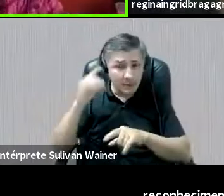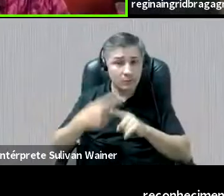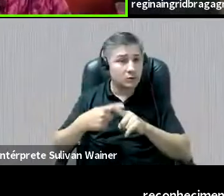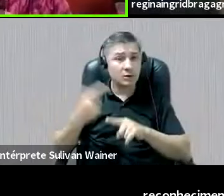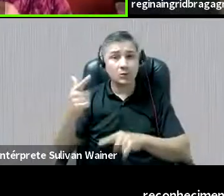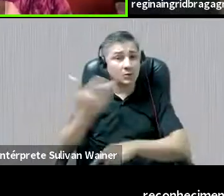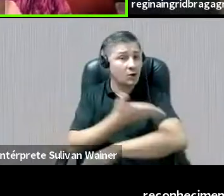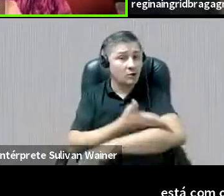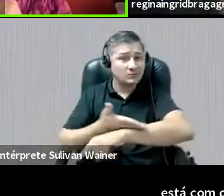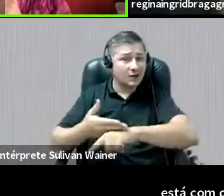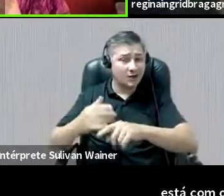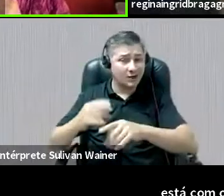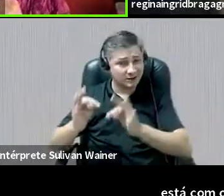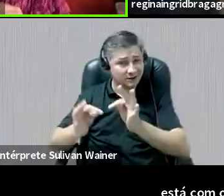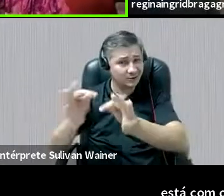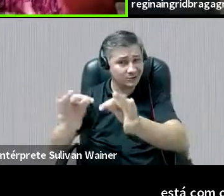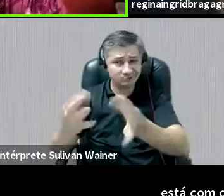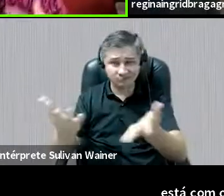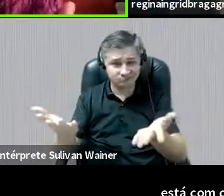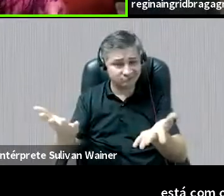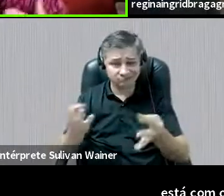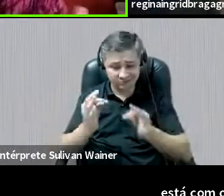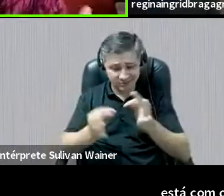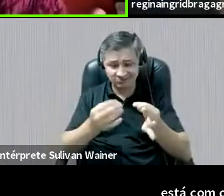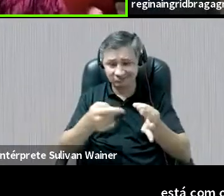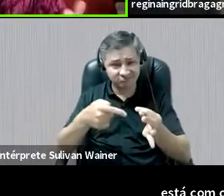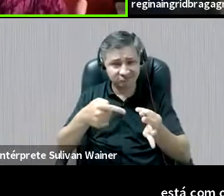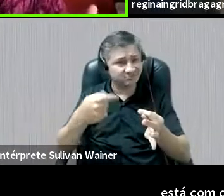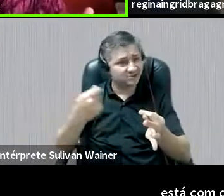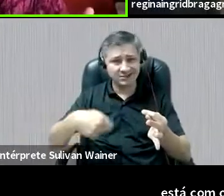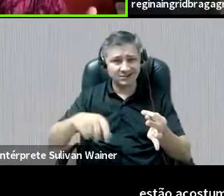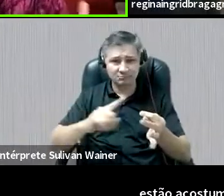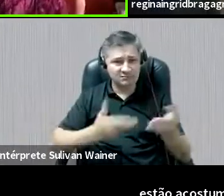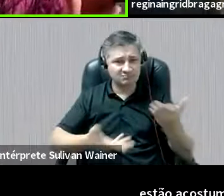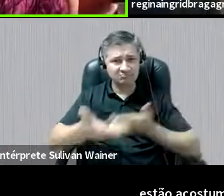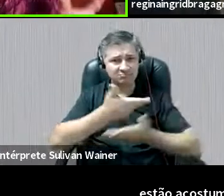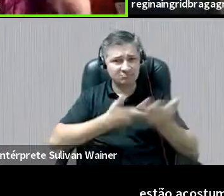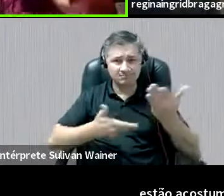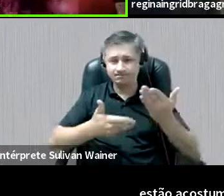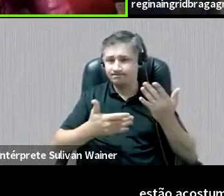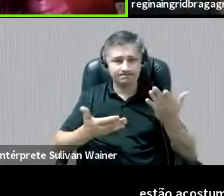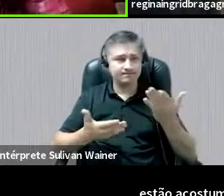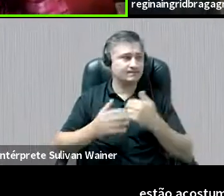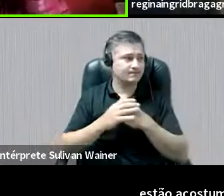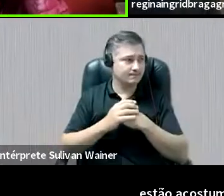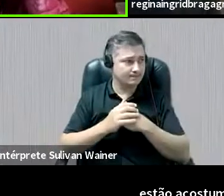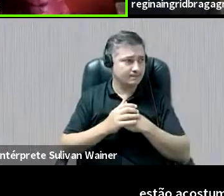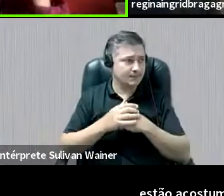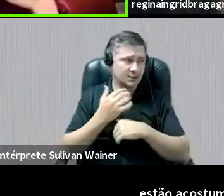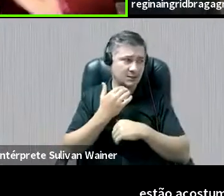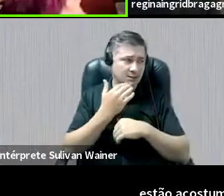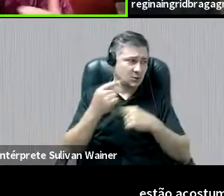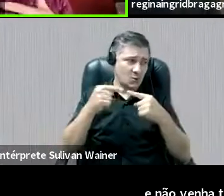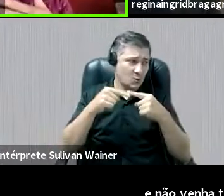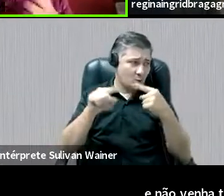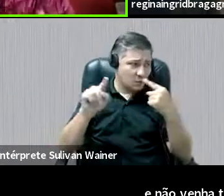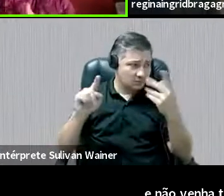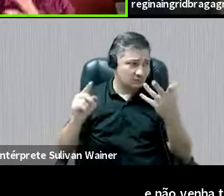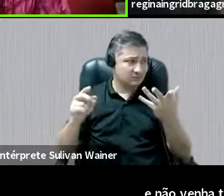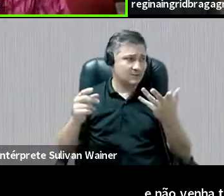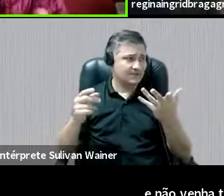com tecnologia e não veem a tecnologia como uma mediadora de mundos, digamos assim, né, como talvez